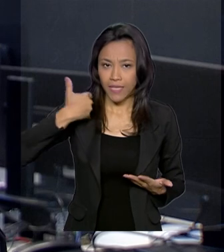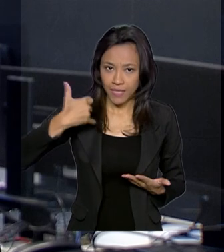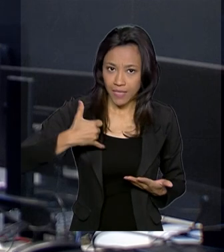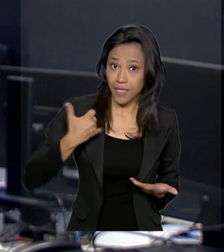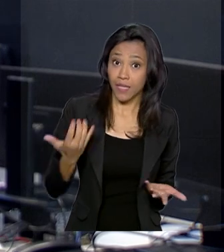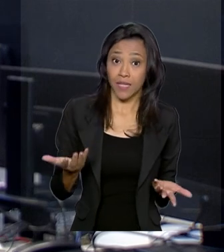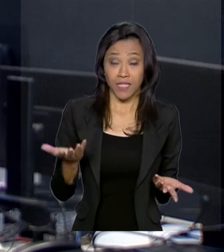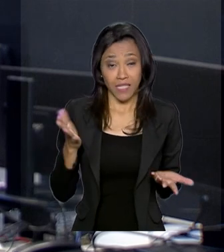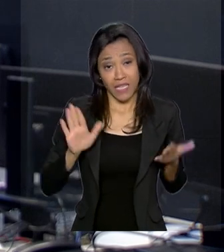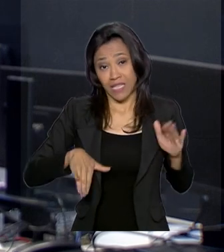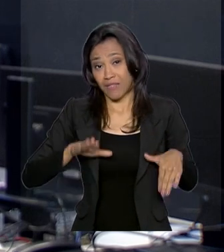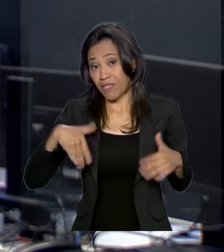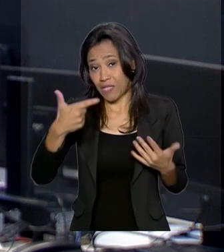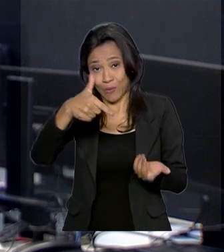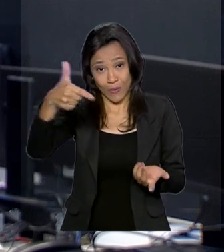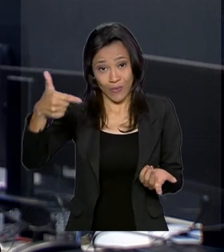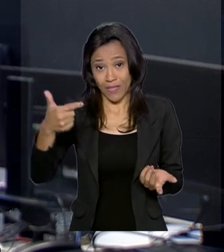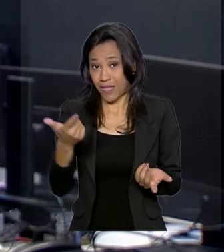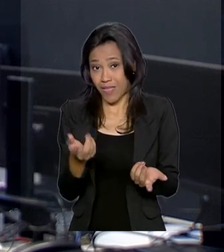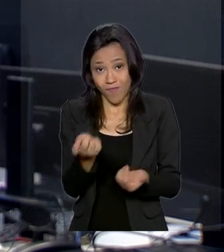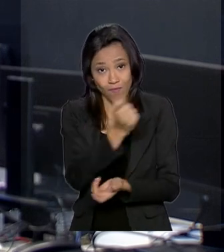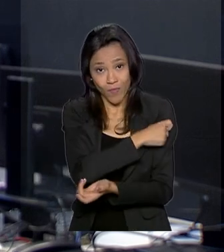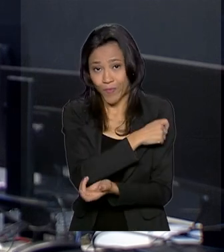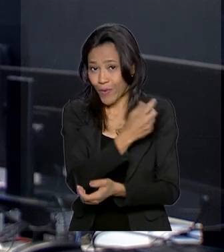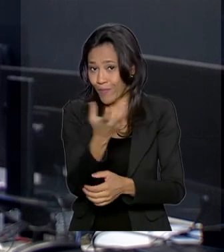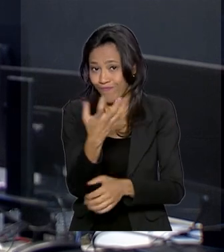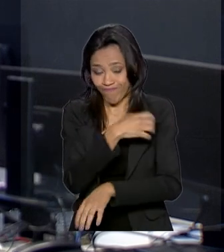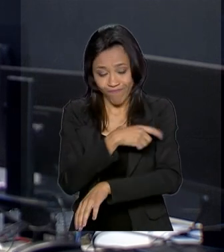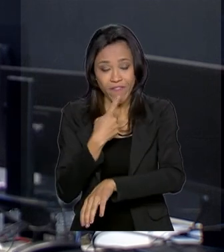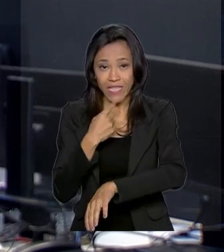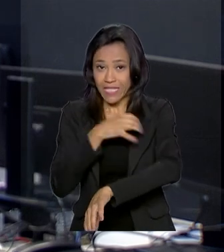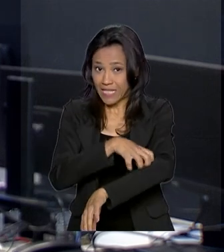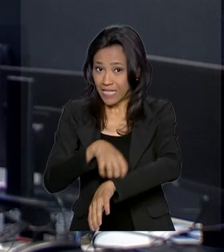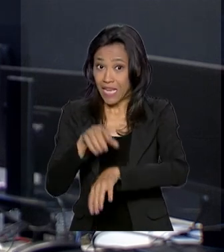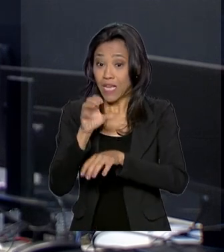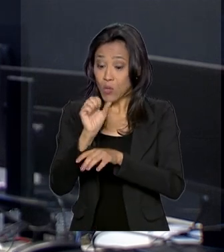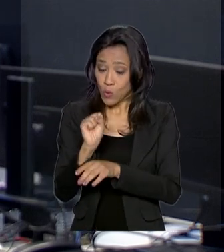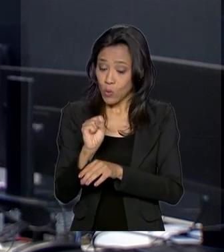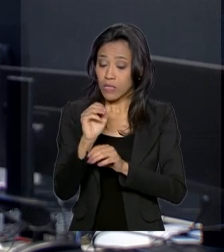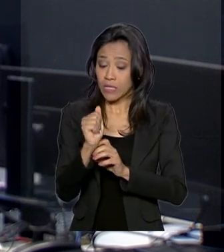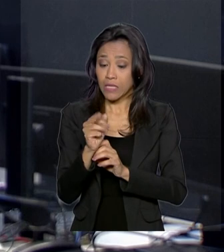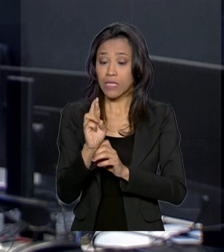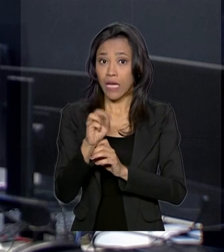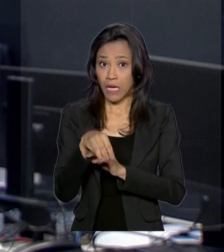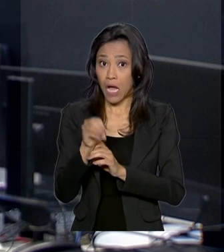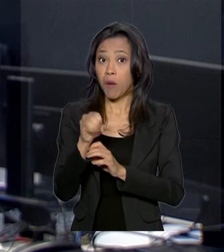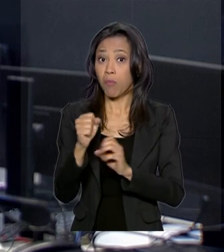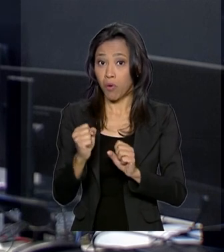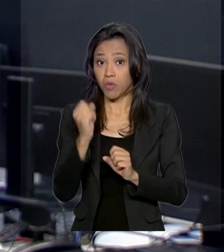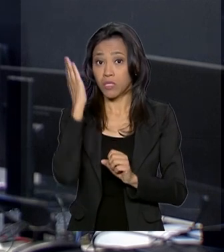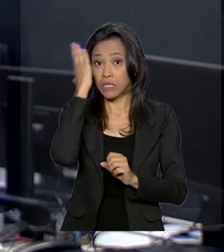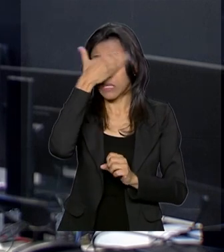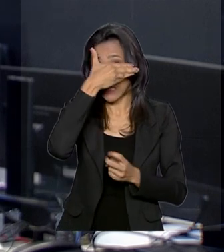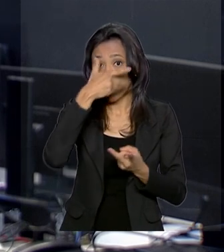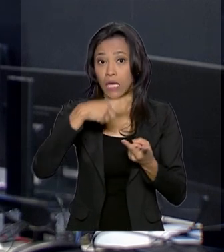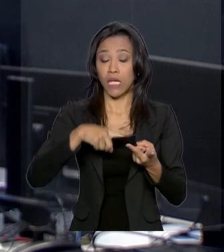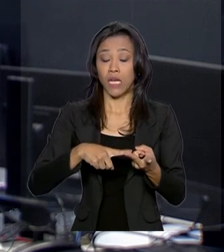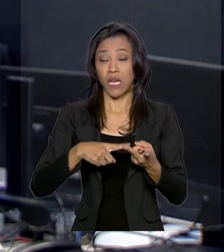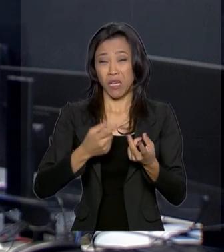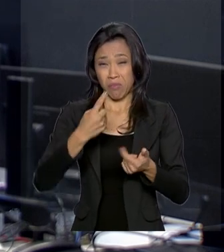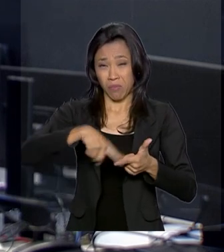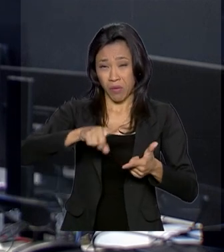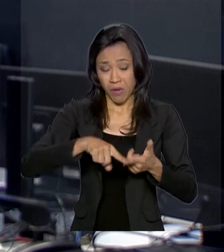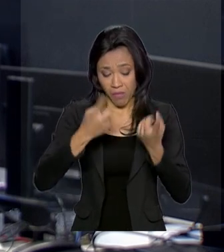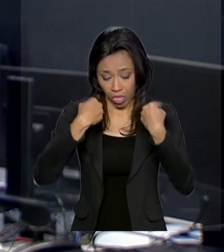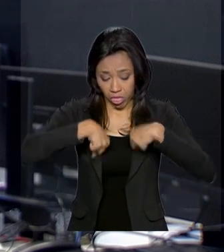por algum motivo não tomou a vacina. O sarampo pode trazer complicações como cegueira, infecção generalizada e até